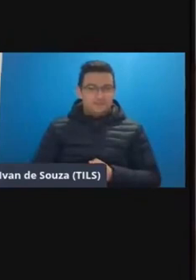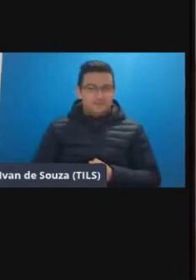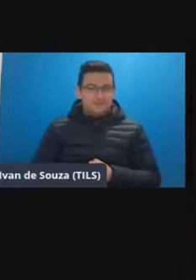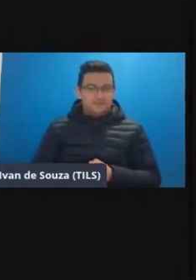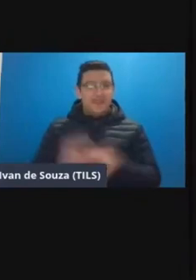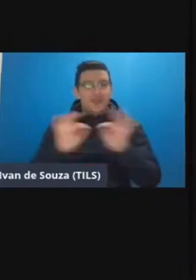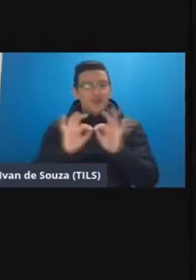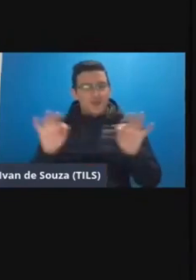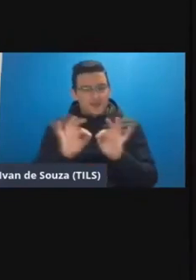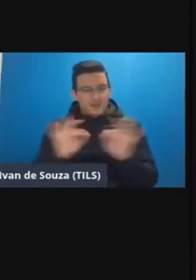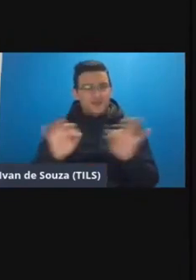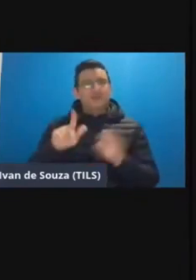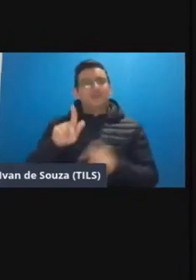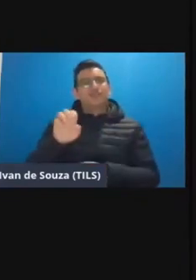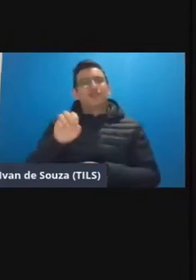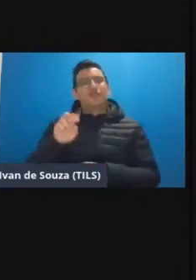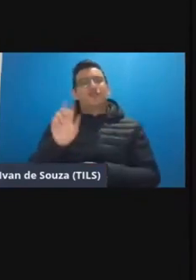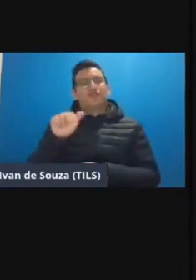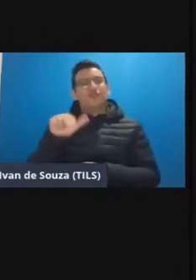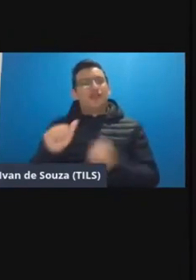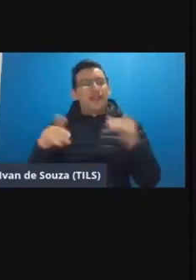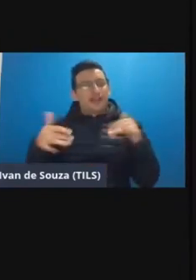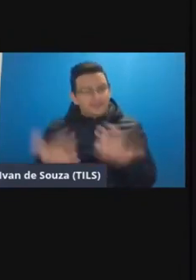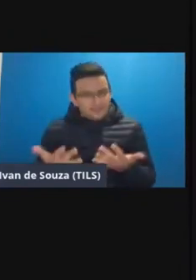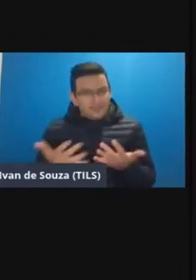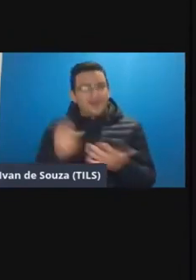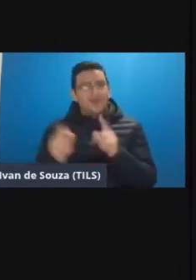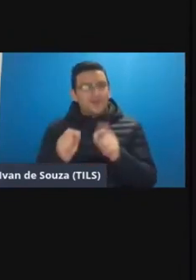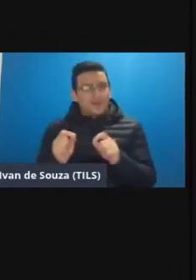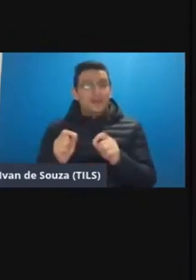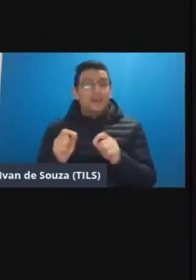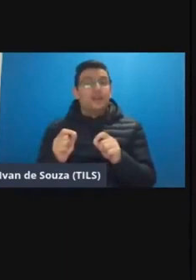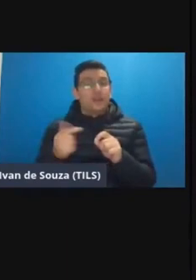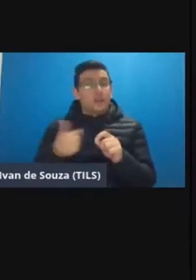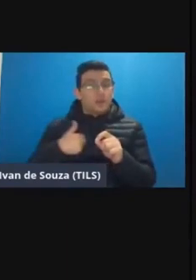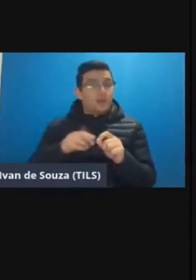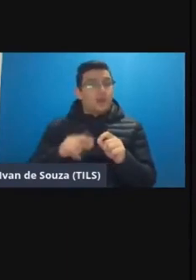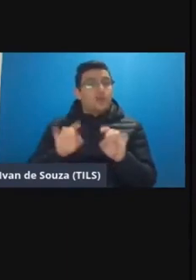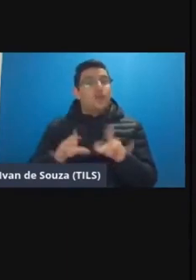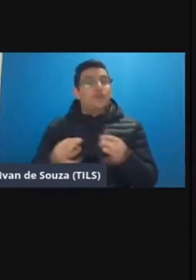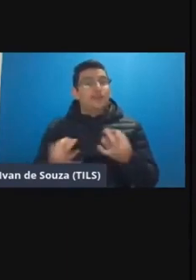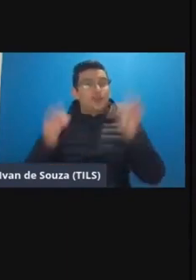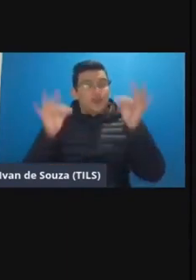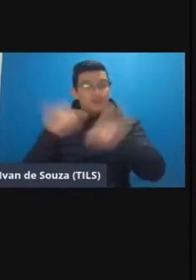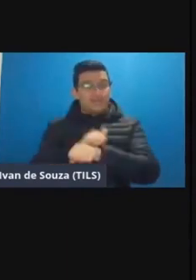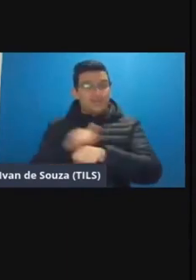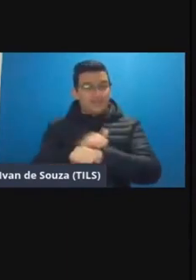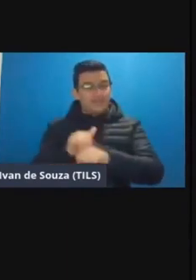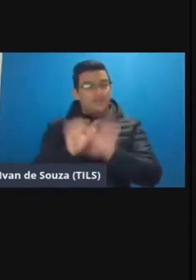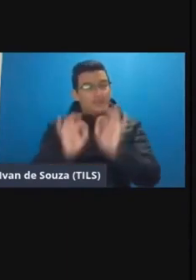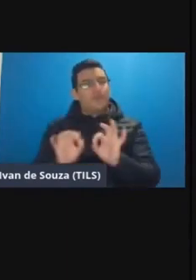joia Giovana então é eu bem entendi não basta usar um recurso tecnológico para ser